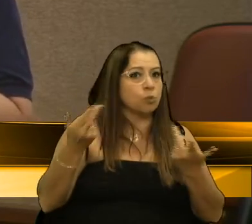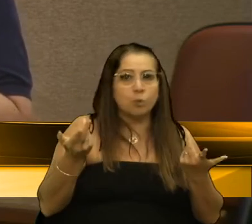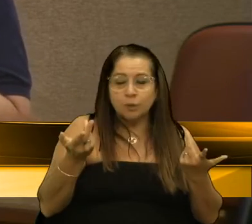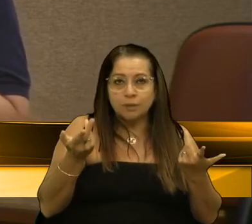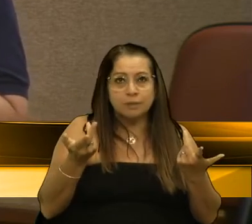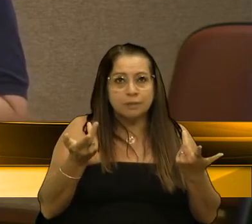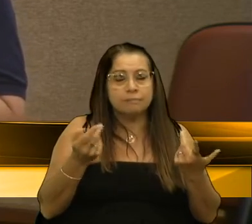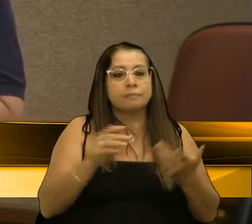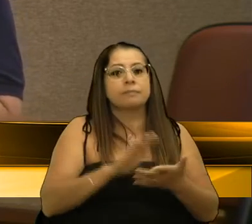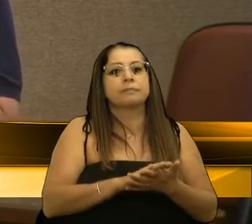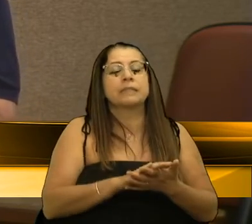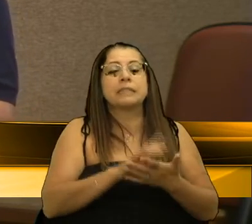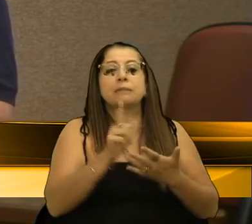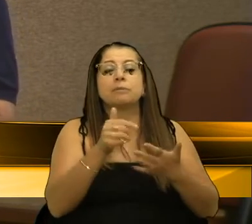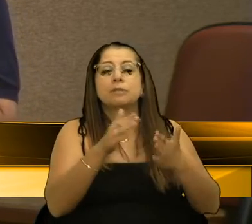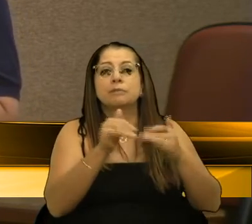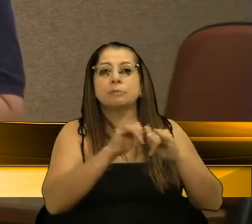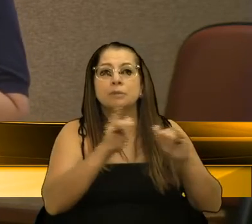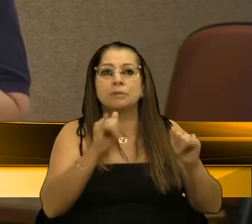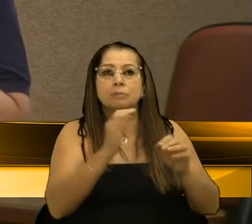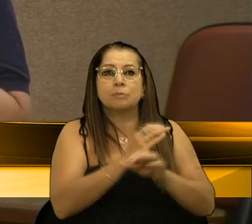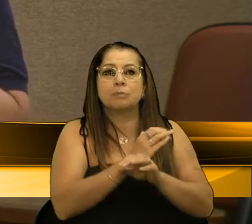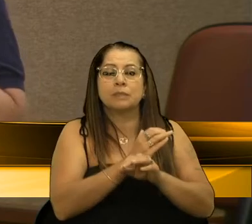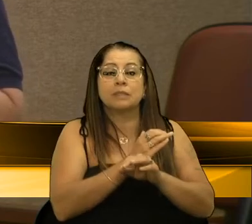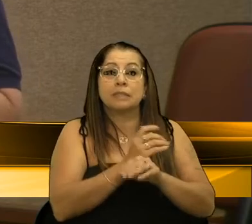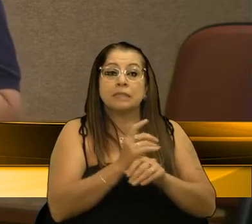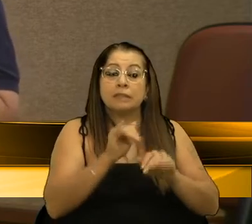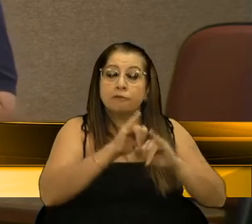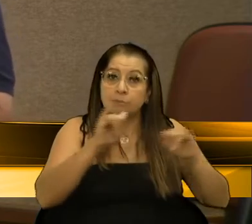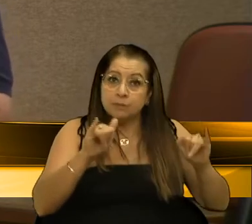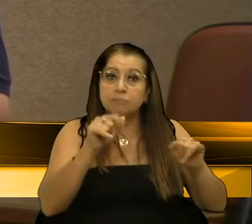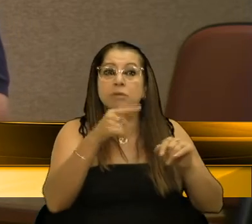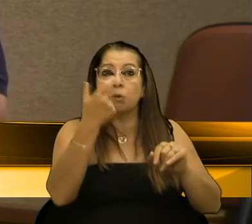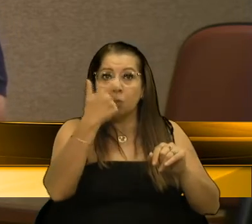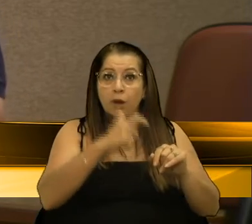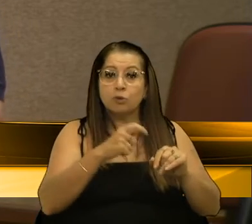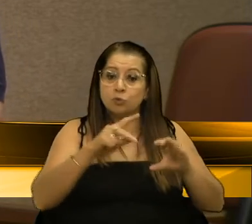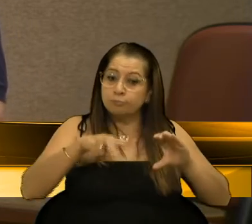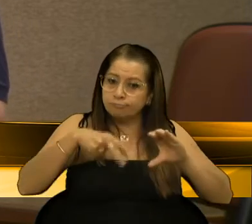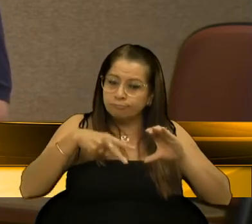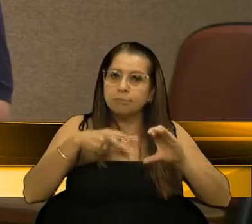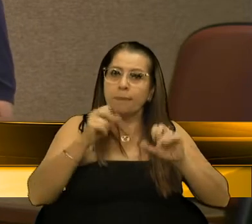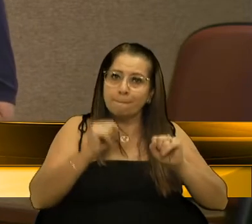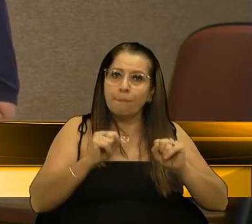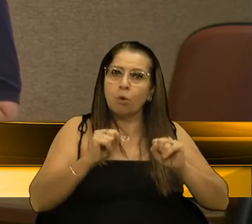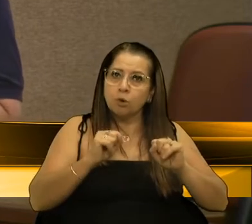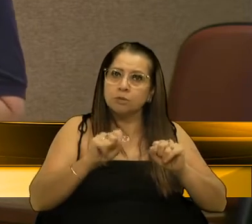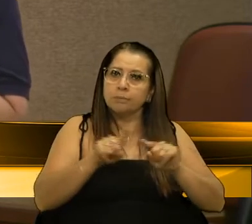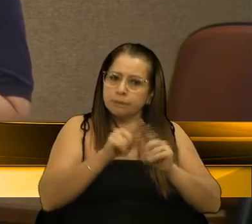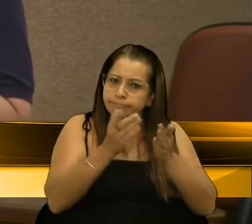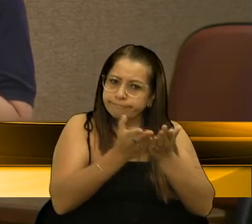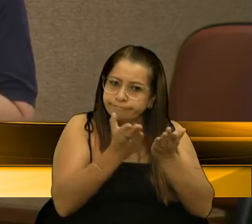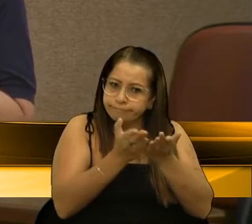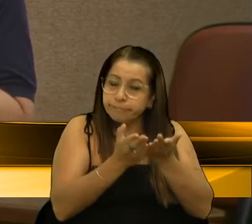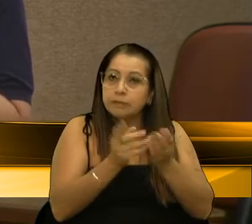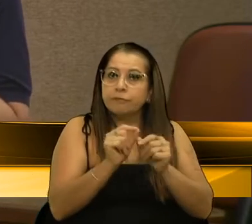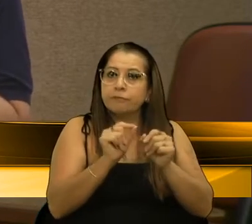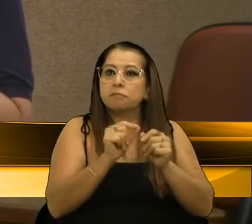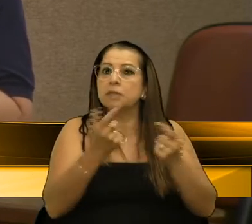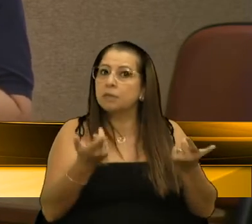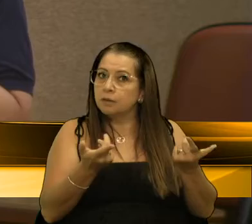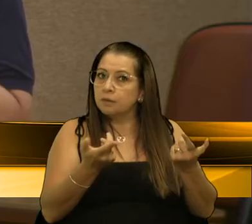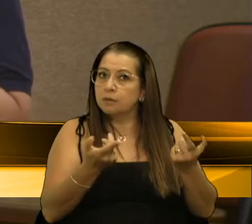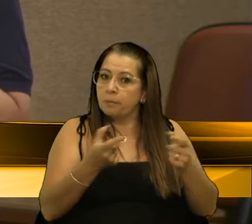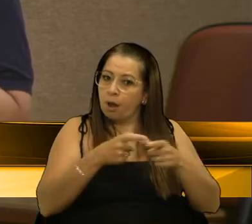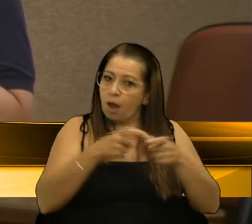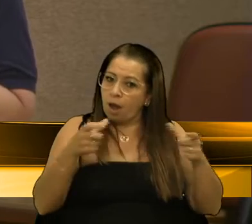depois que vier essas informações, para concluir, senhor presidente, depois que vier essas informações, eu acho que a Câmara de Vereadores pode, sim, se debruçar sobre elas e nós fazer daqui a pouco uma